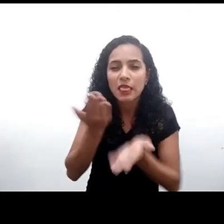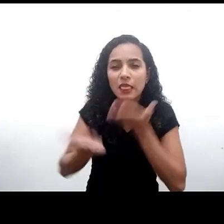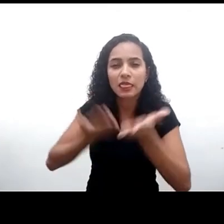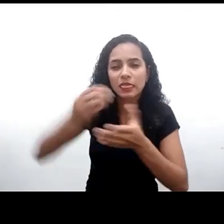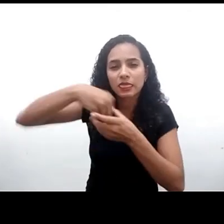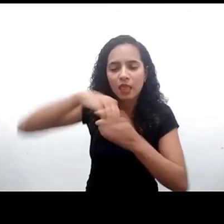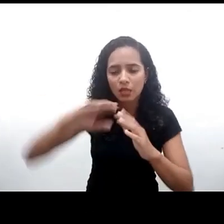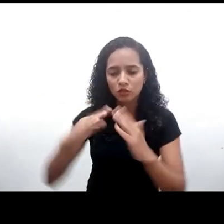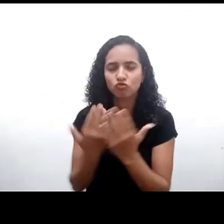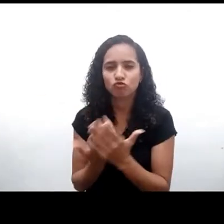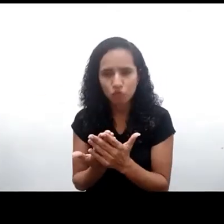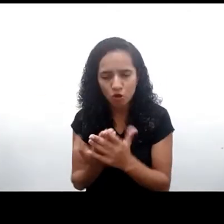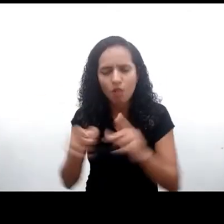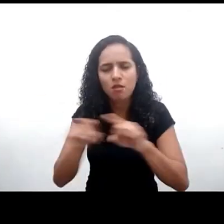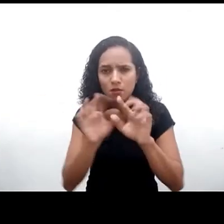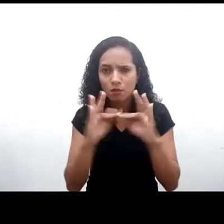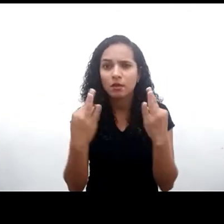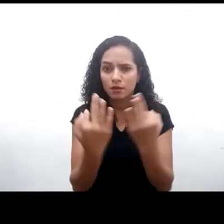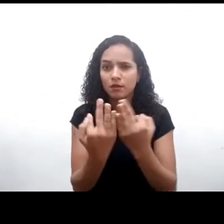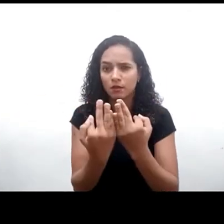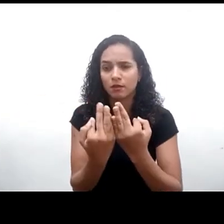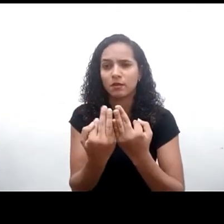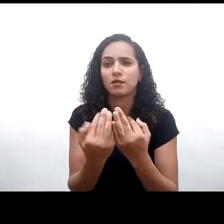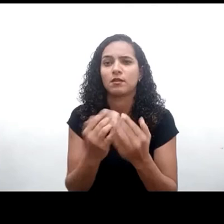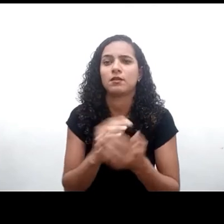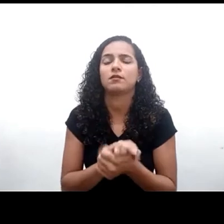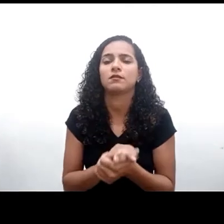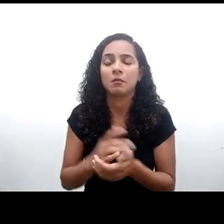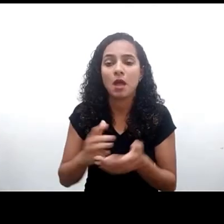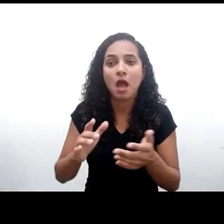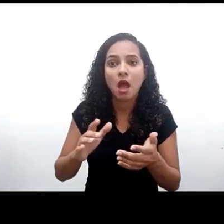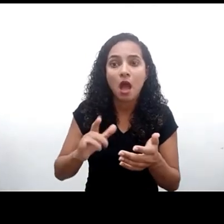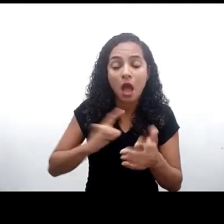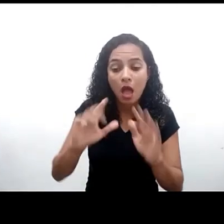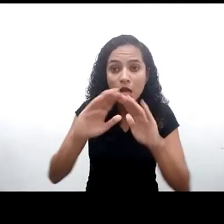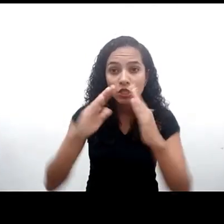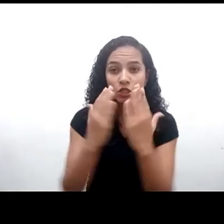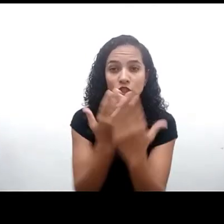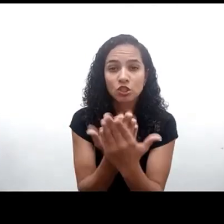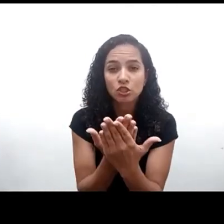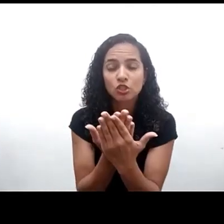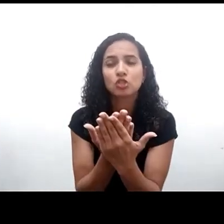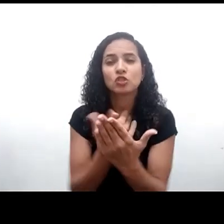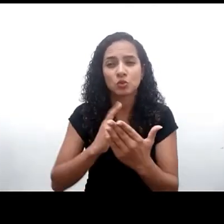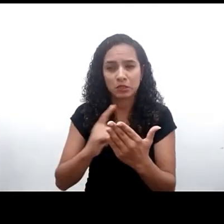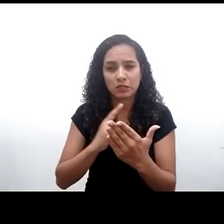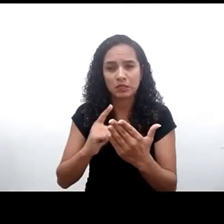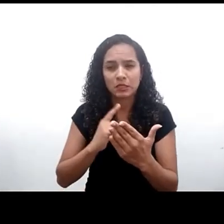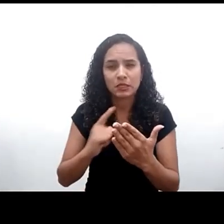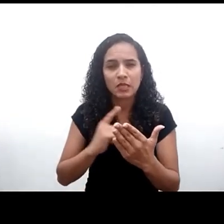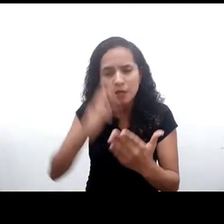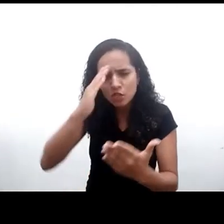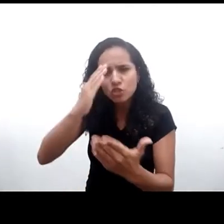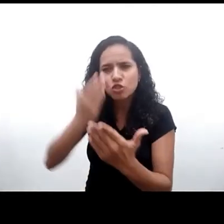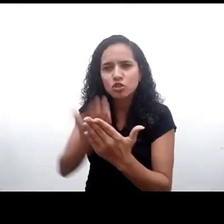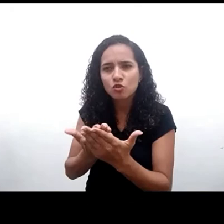famílias. Não à toa, famílias e as escolas foram destacadas como principais fontes e mais confiáveis para